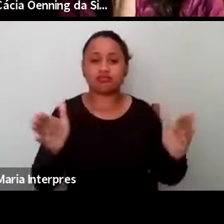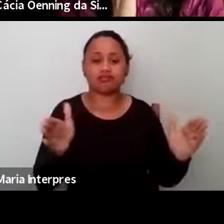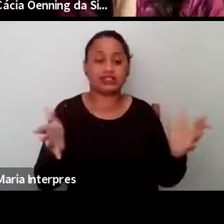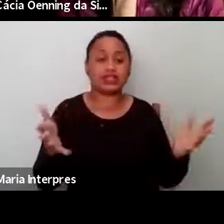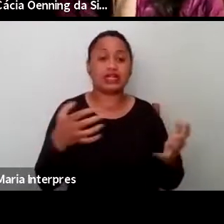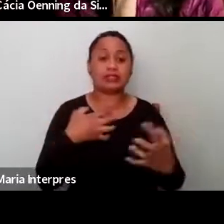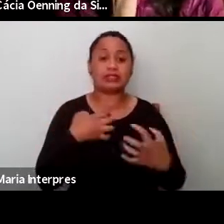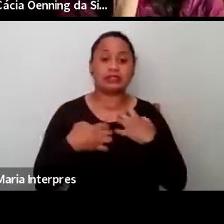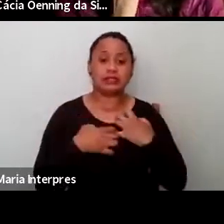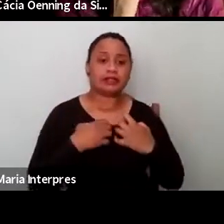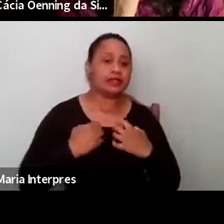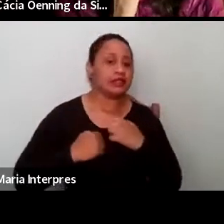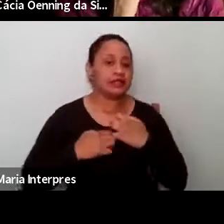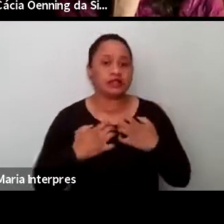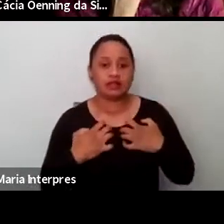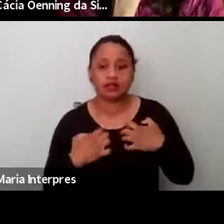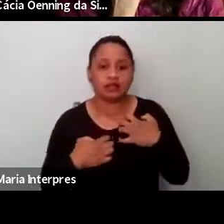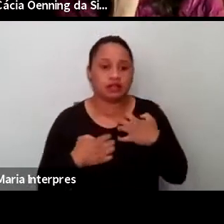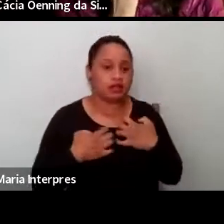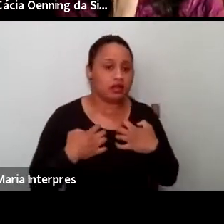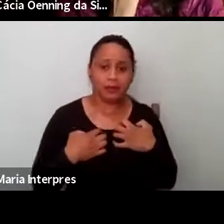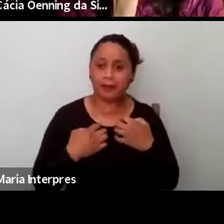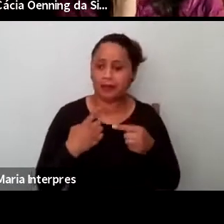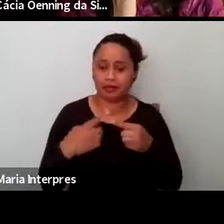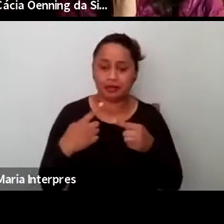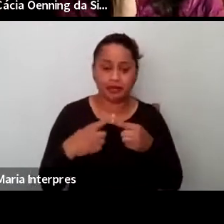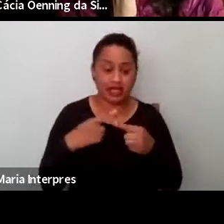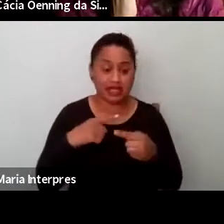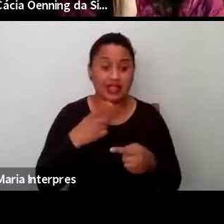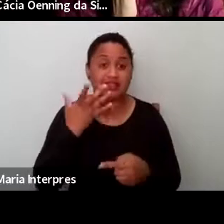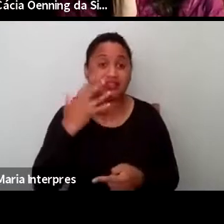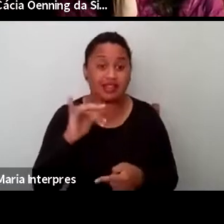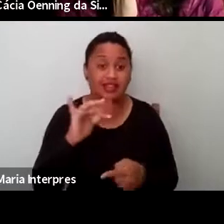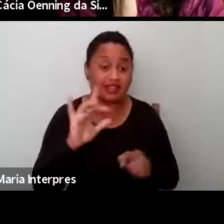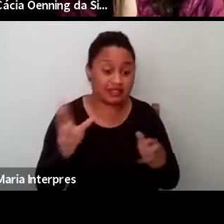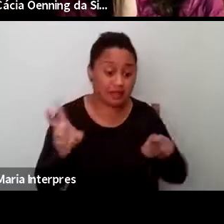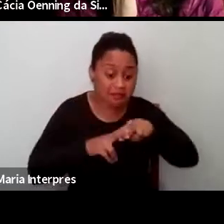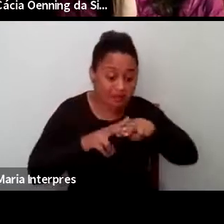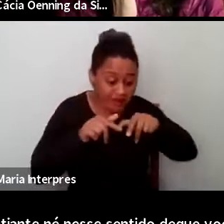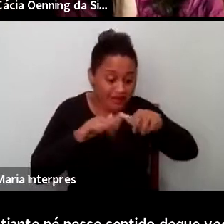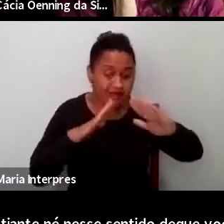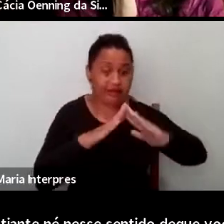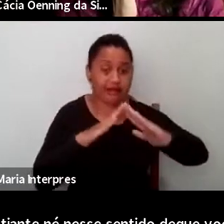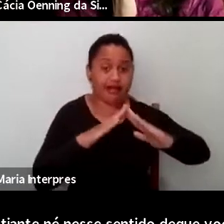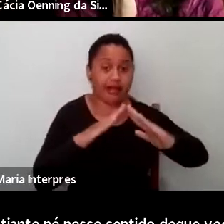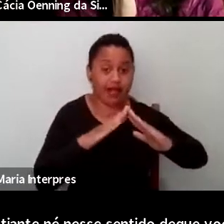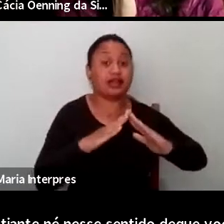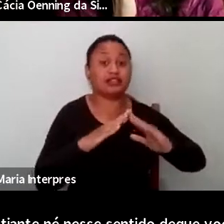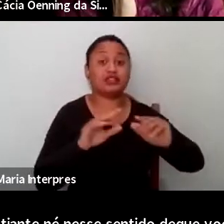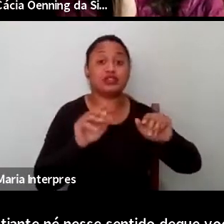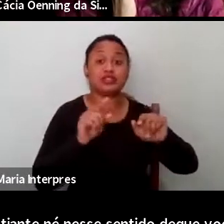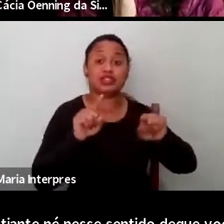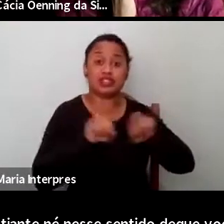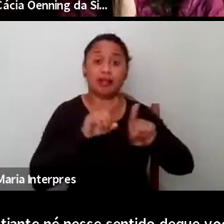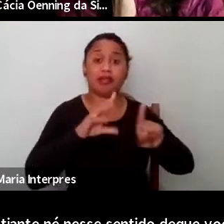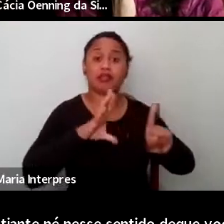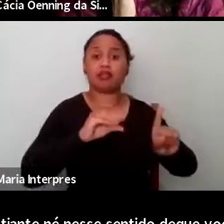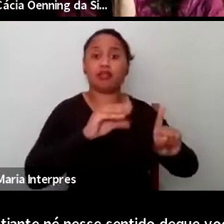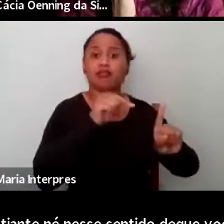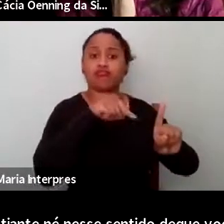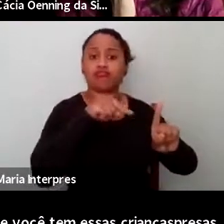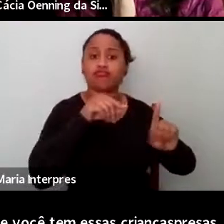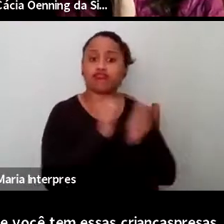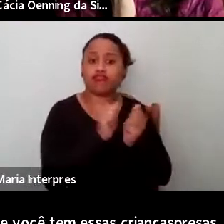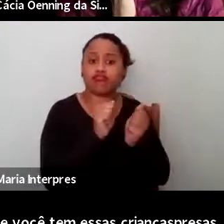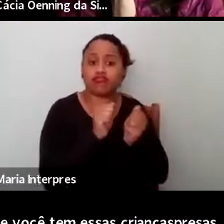angustiante, nesse sentido de que você tem essas crianças presas dentro de casa com seus abusadores e elas não têm uma